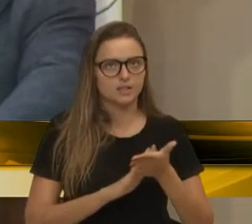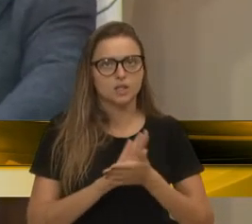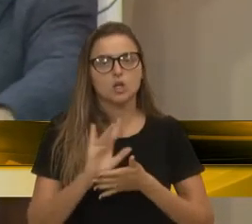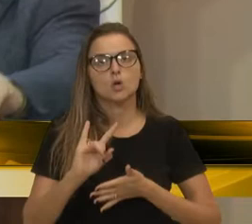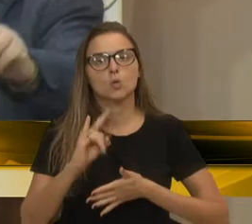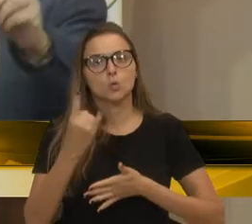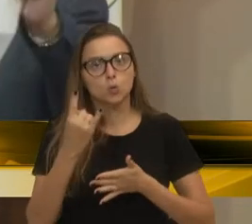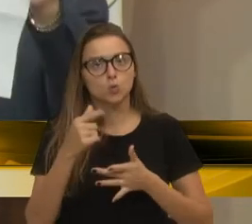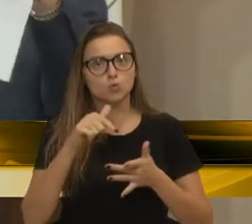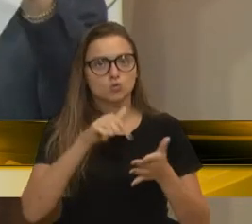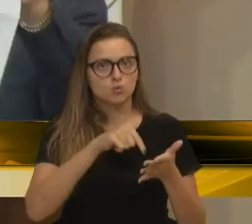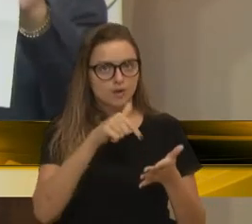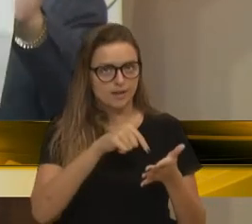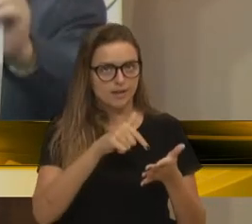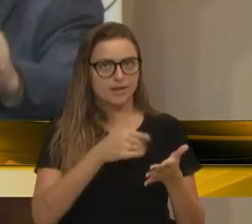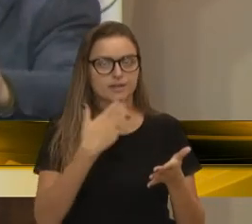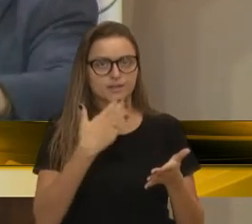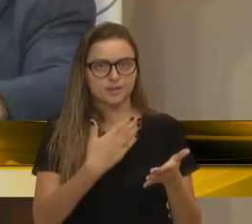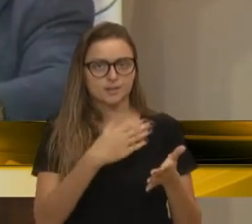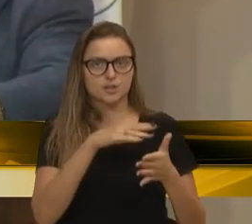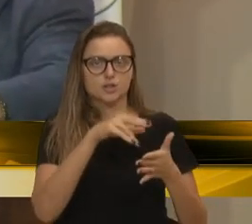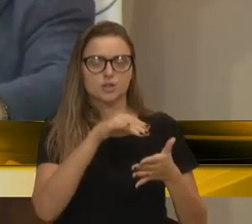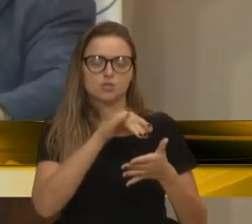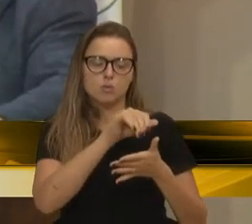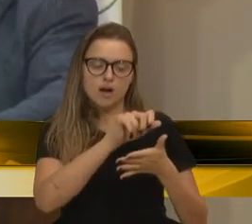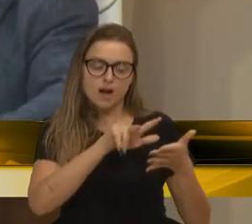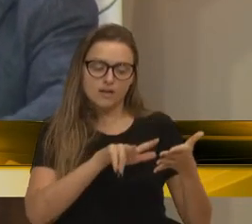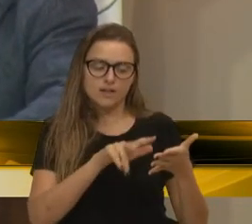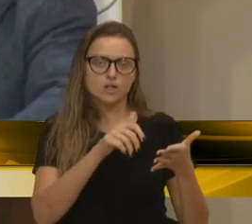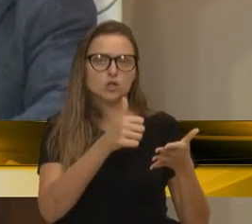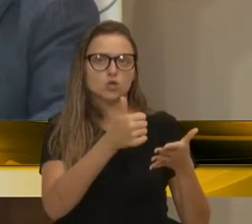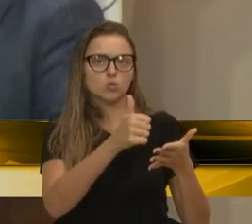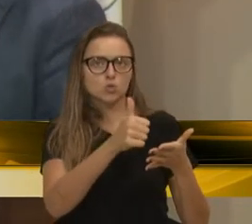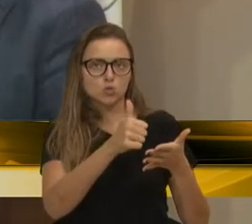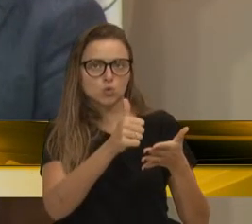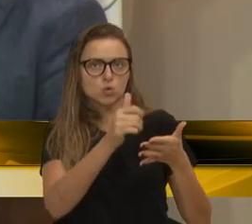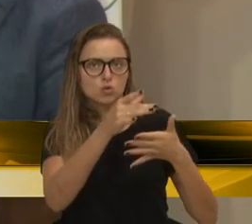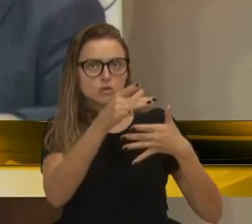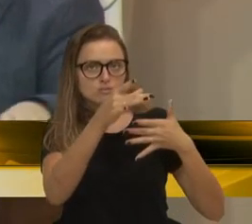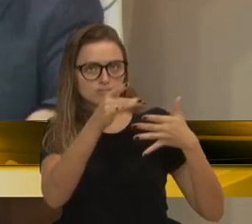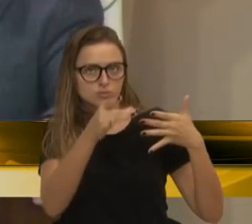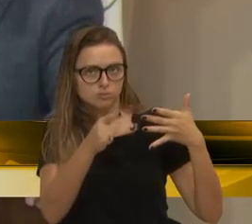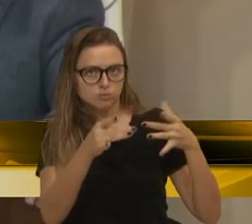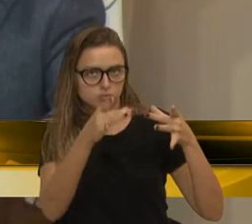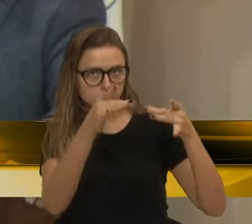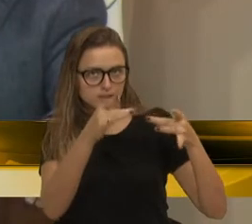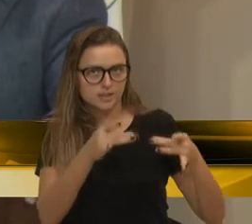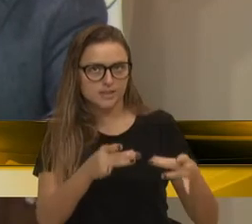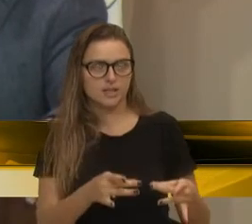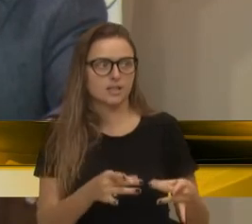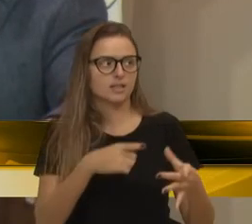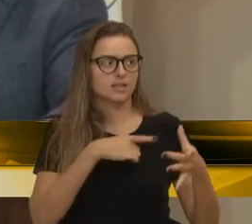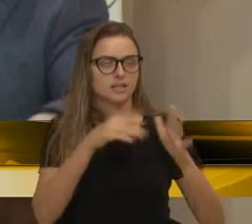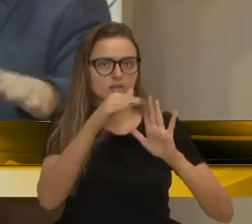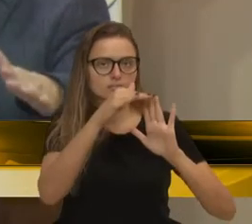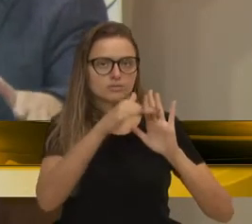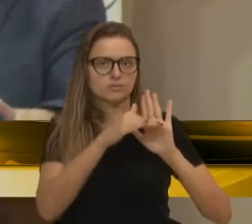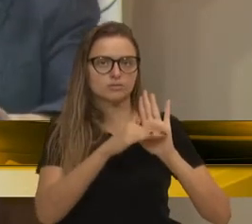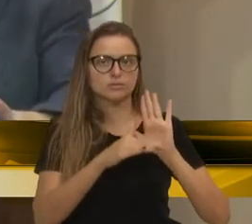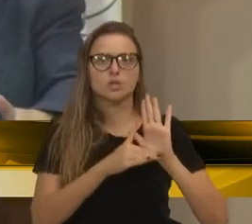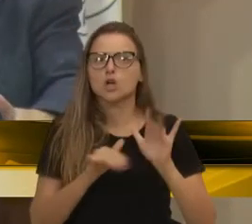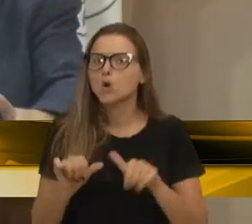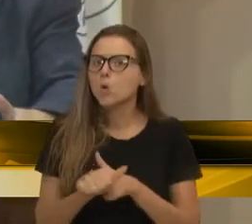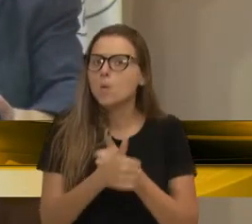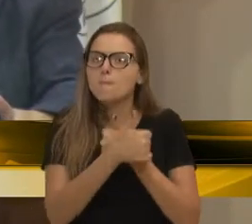da análise que fizemos, dos 11 itens ali colocados, em 11 pontos, sem dúvida nenhuma, foi o